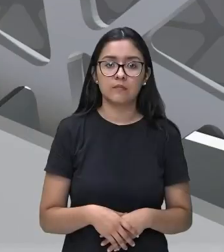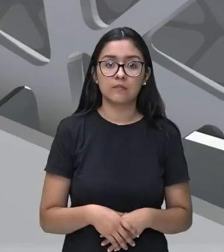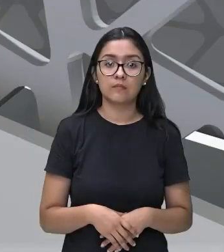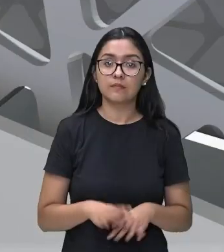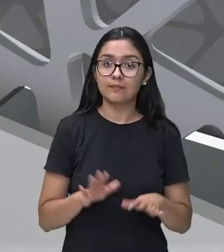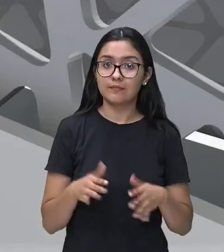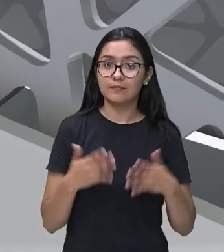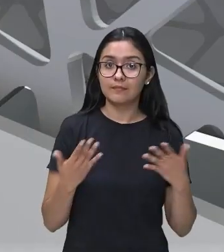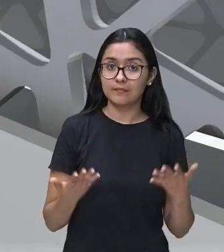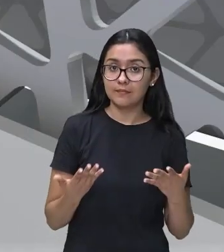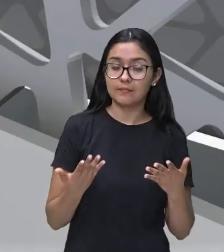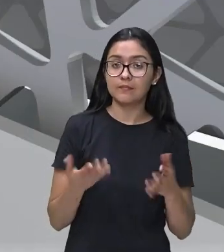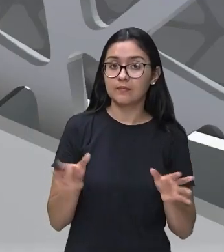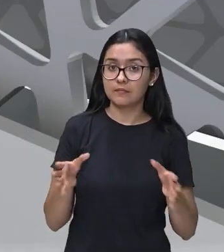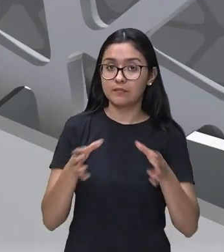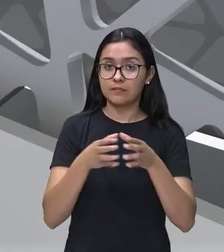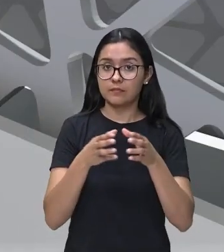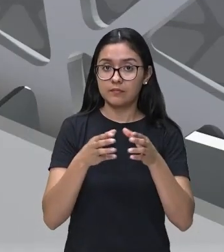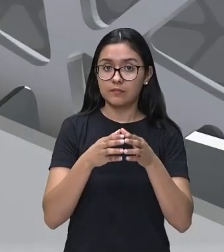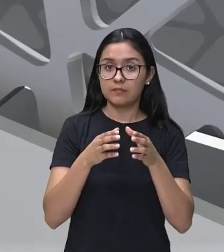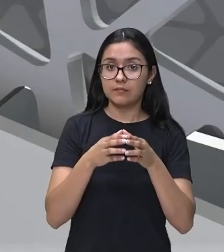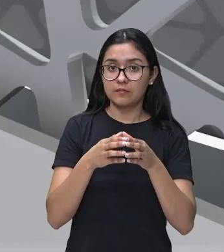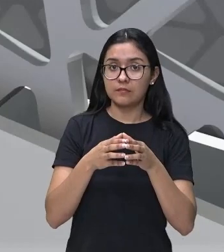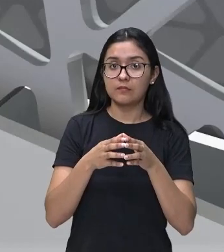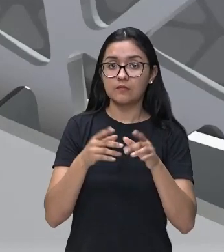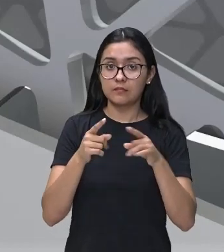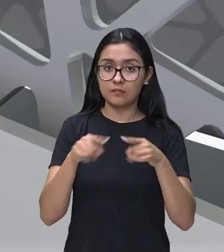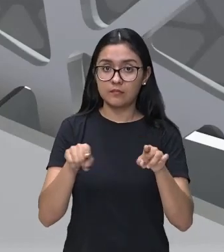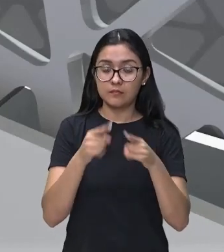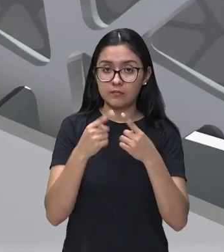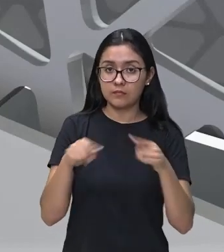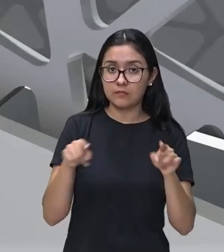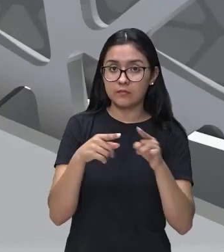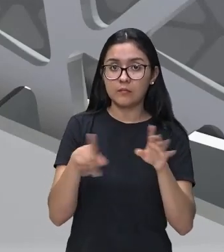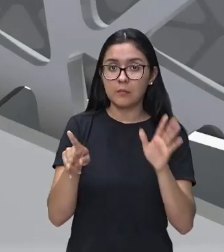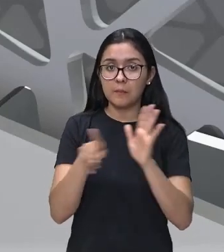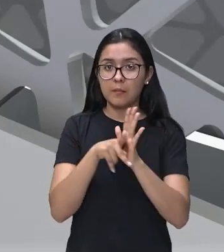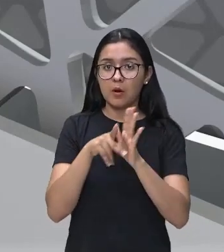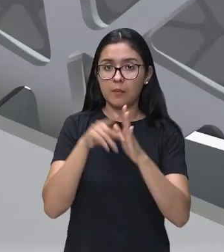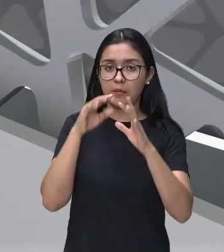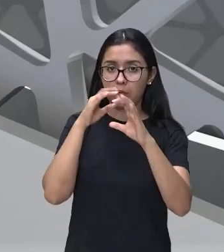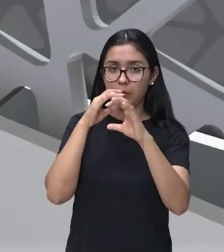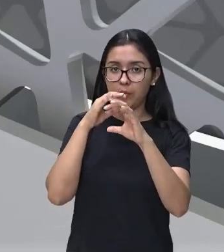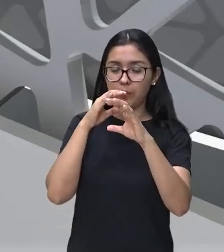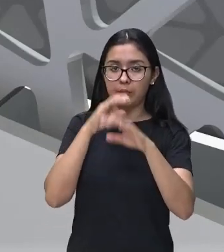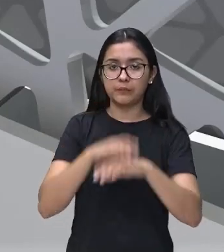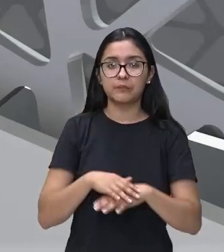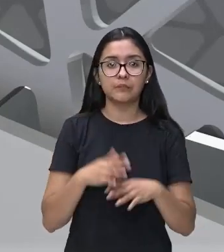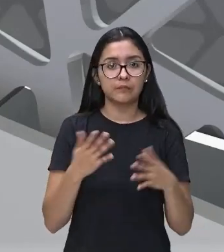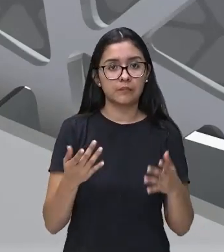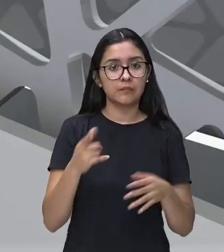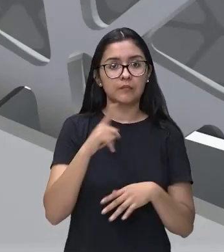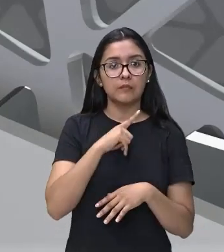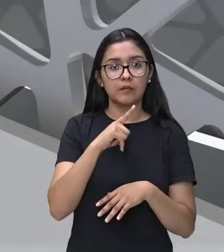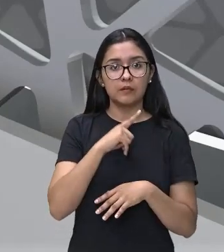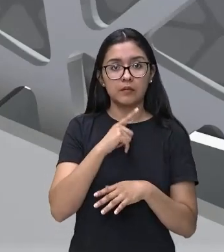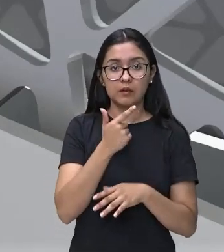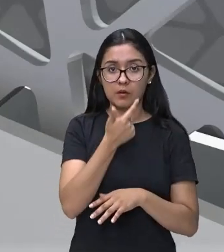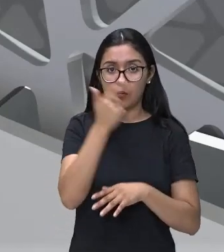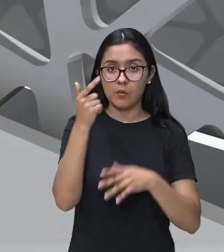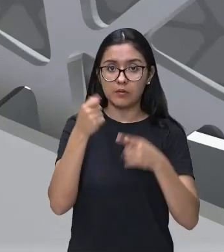Então, os aerofones são os instrumentos de sopro, como vocês viram aí no exemplo. E nós temos uma outra